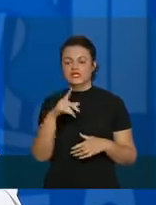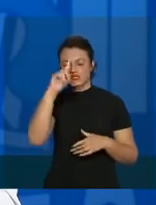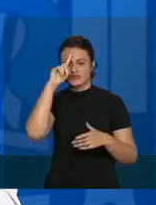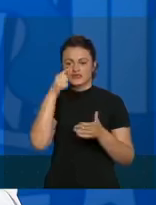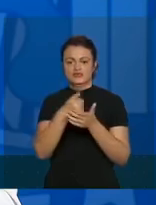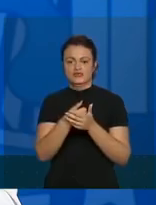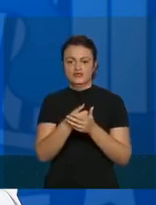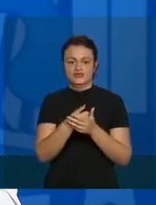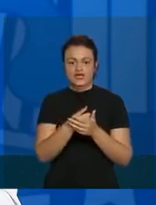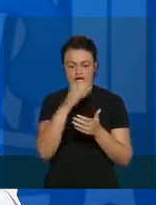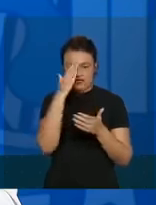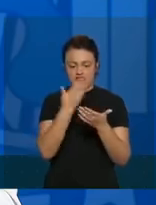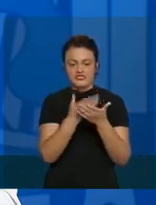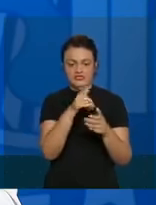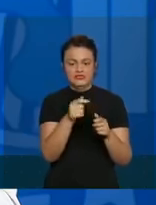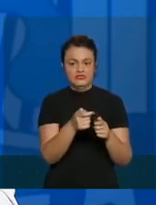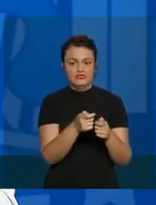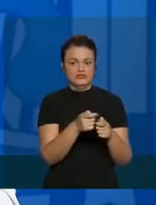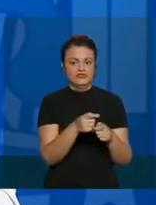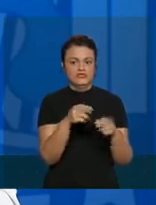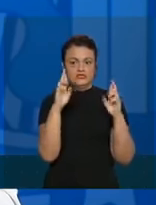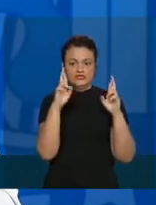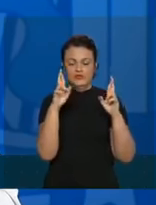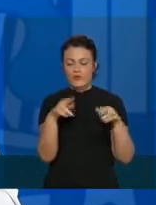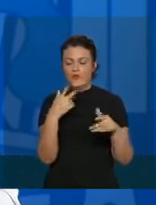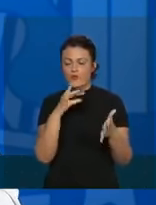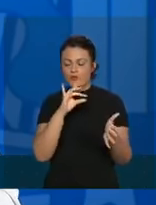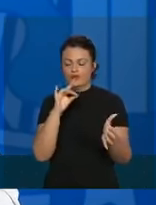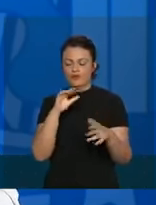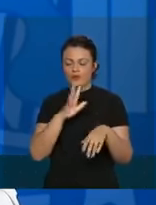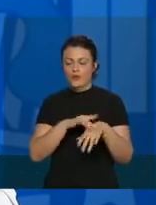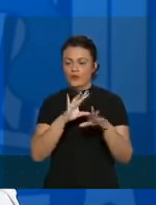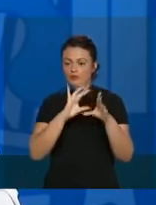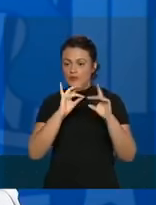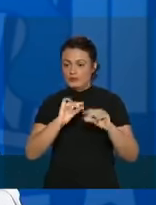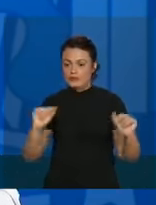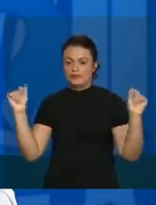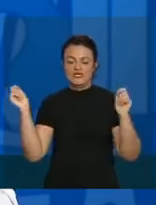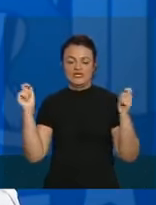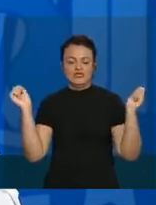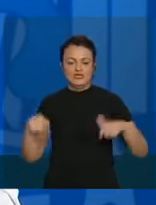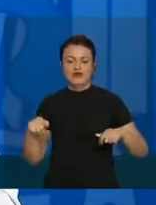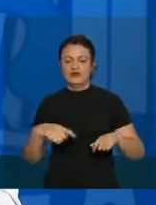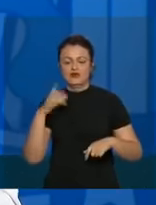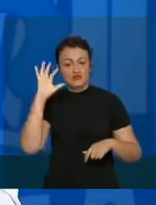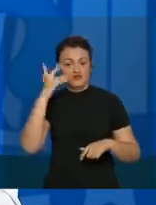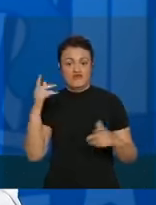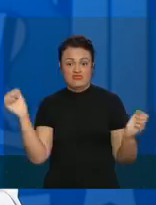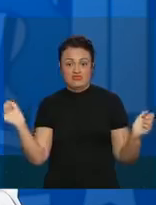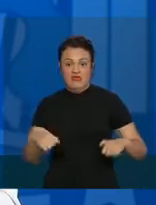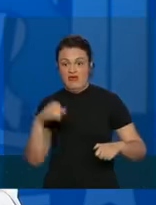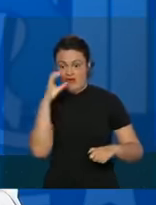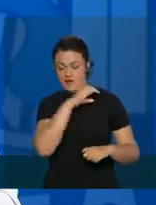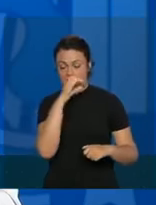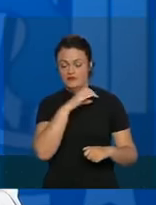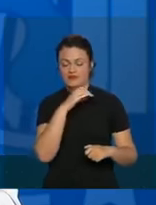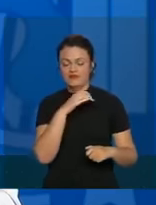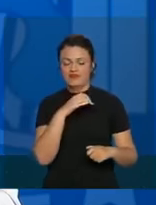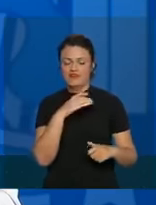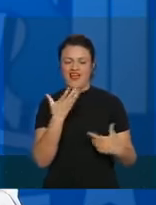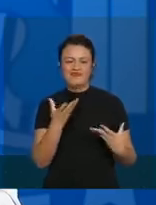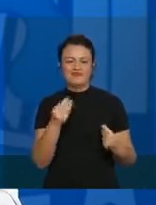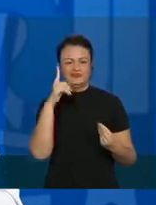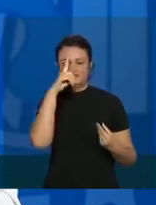possibilidade de cura, uma solução, né? Muito